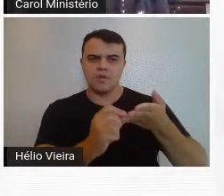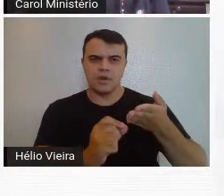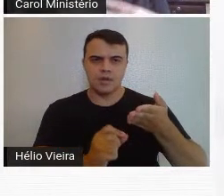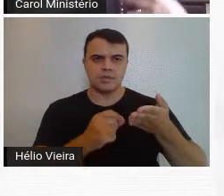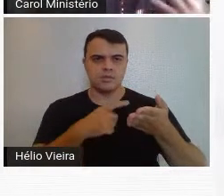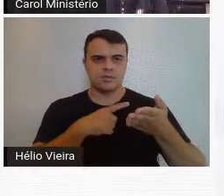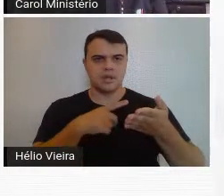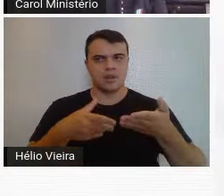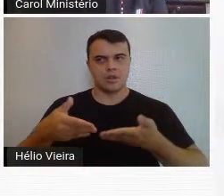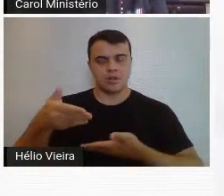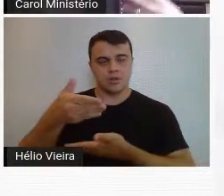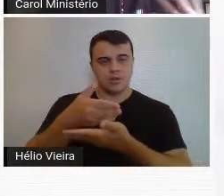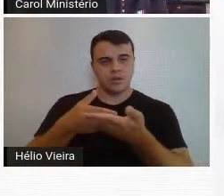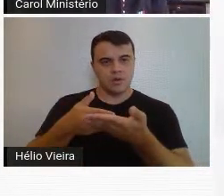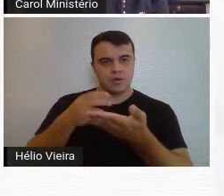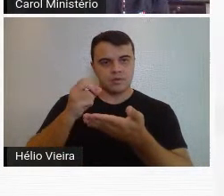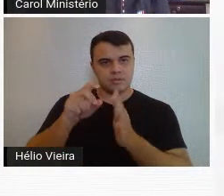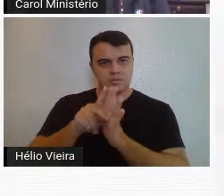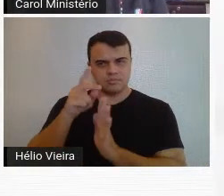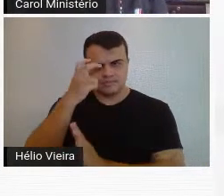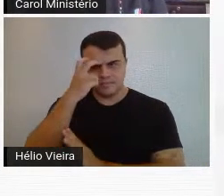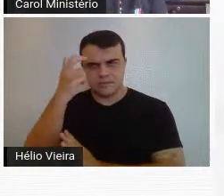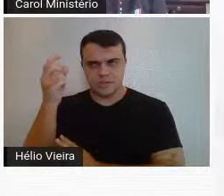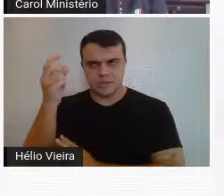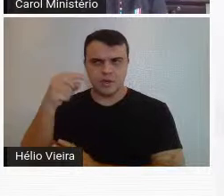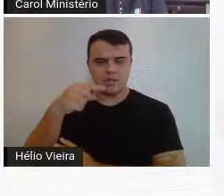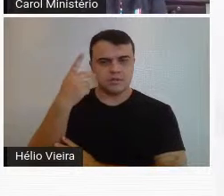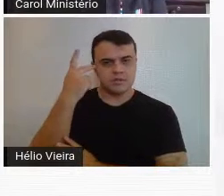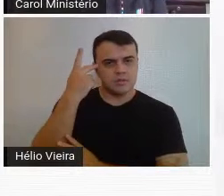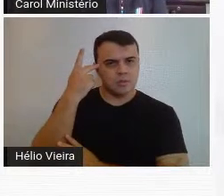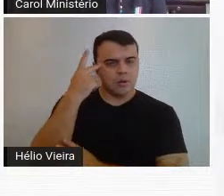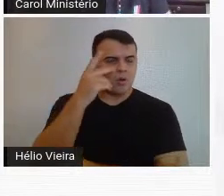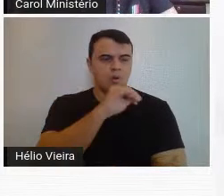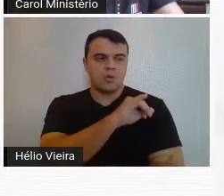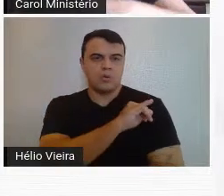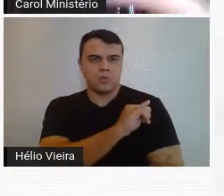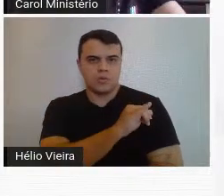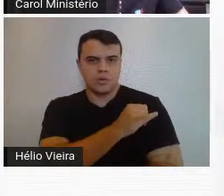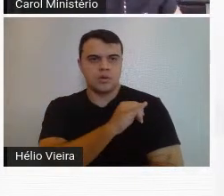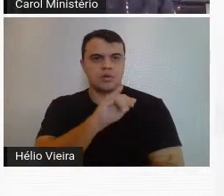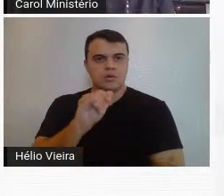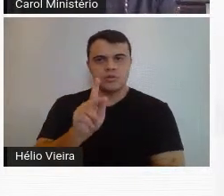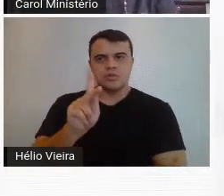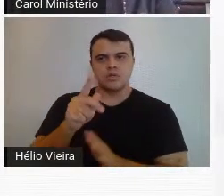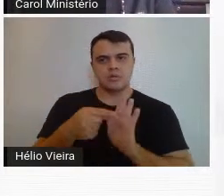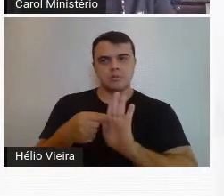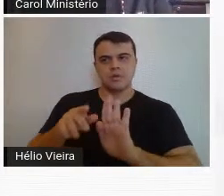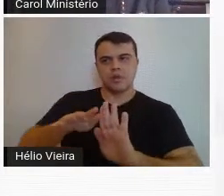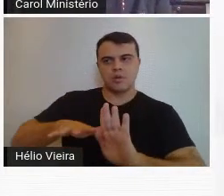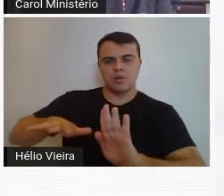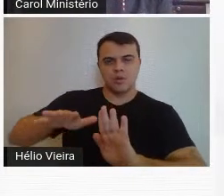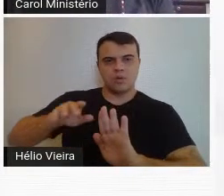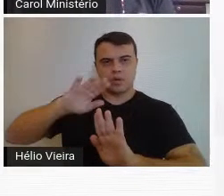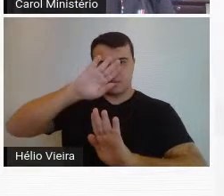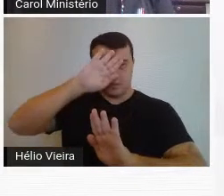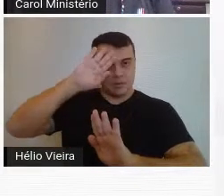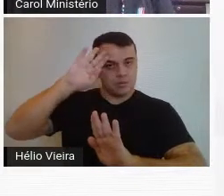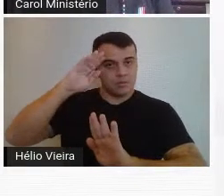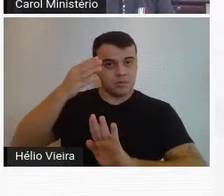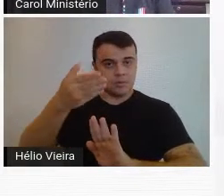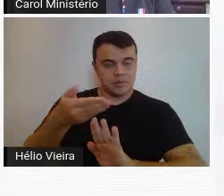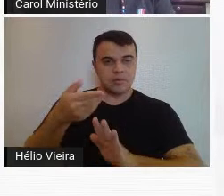trocas entre intelectuais que vieram de São Paulo e do Rio. O Juscelino apresentou esses intelectuais à Pampulha.